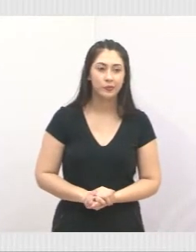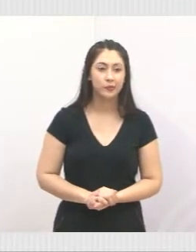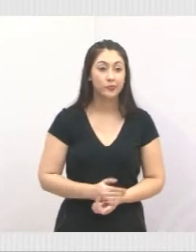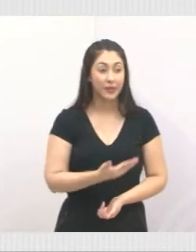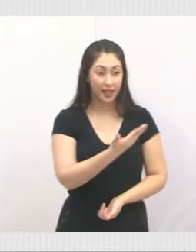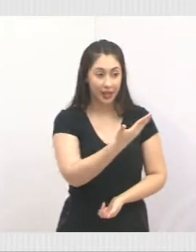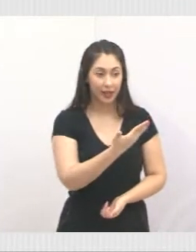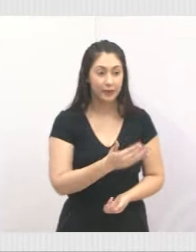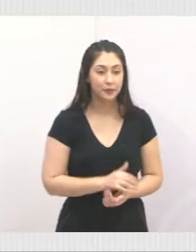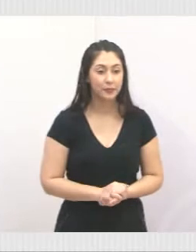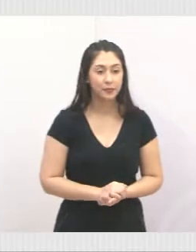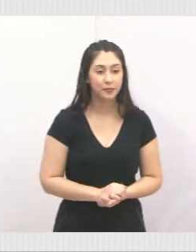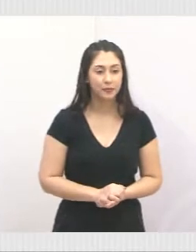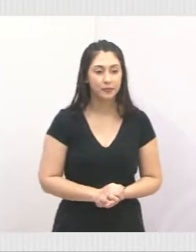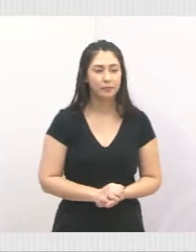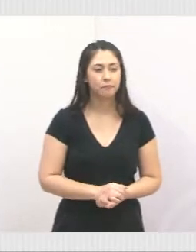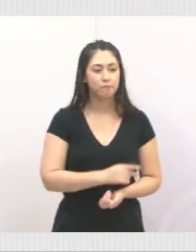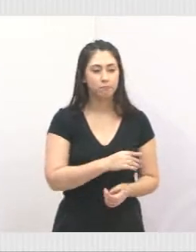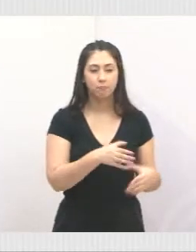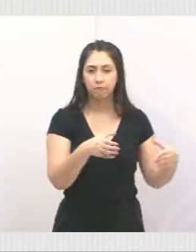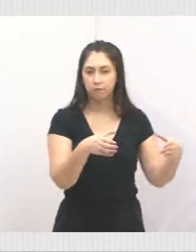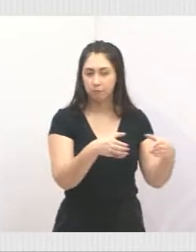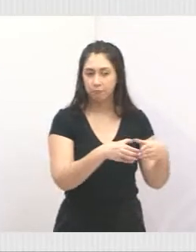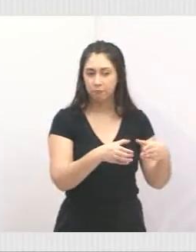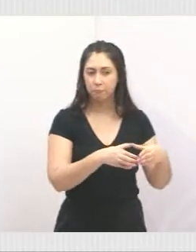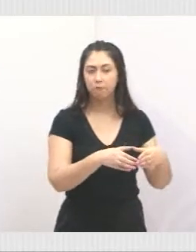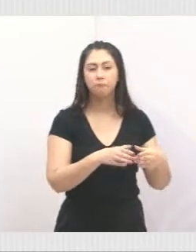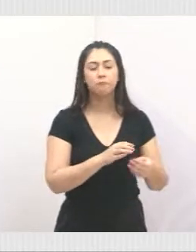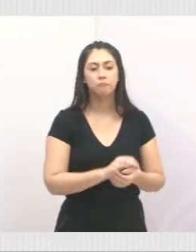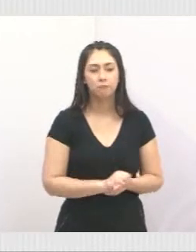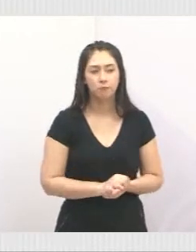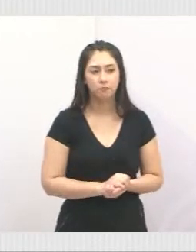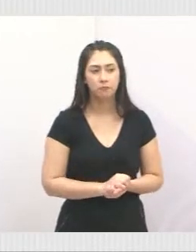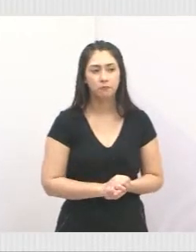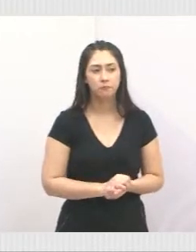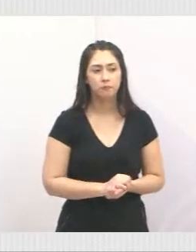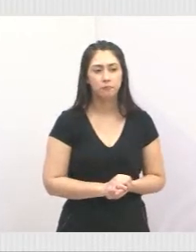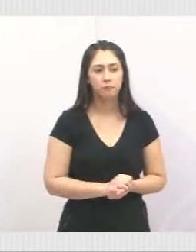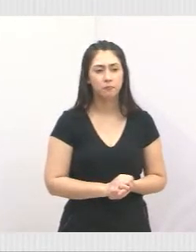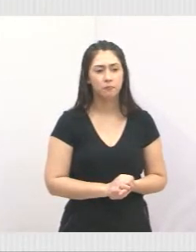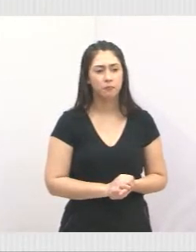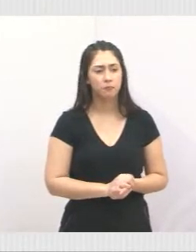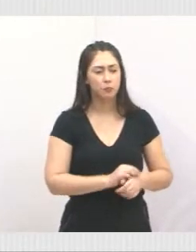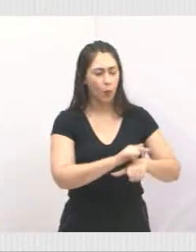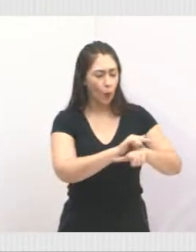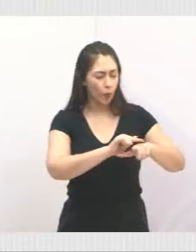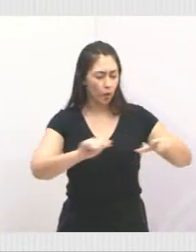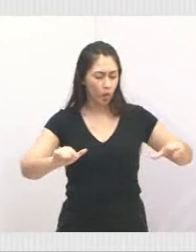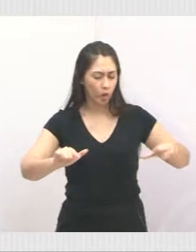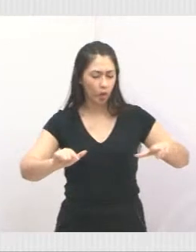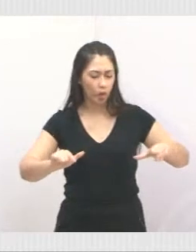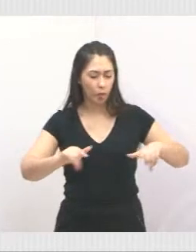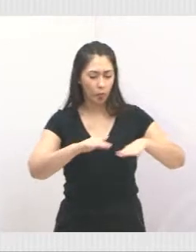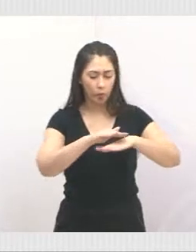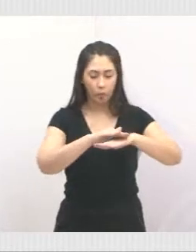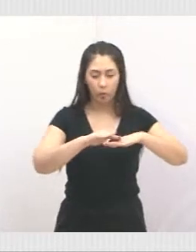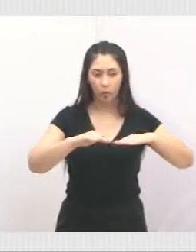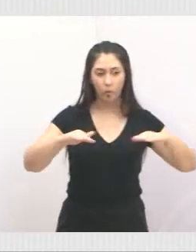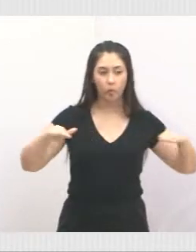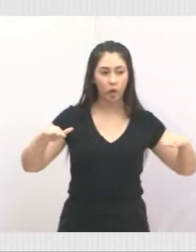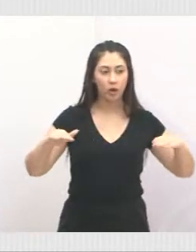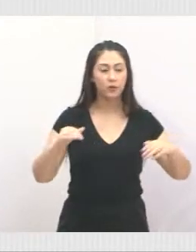Aí tá, o pessoal lá fizeram todo o recapiamento da